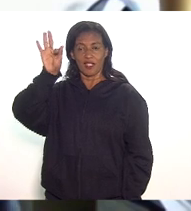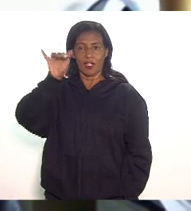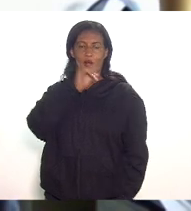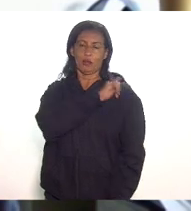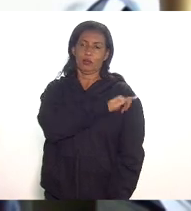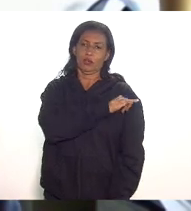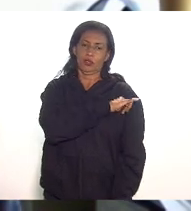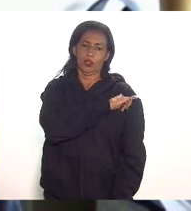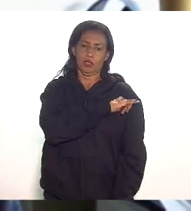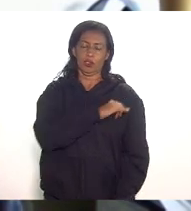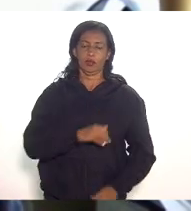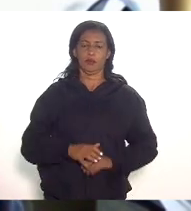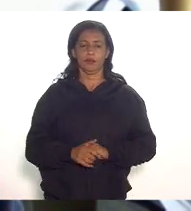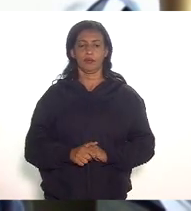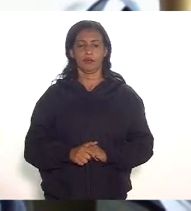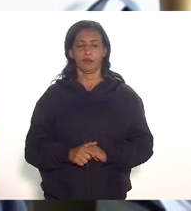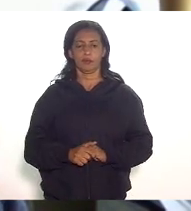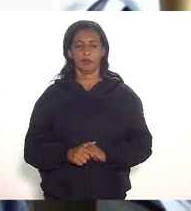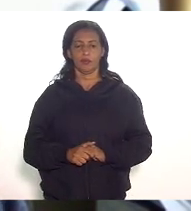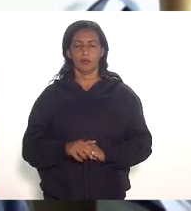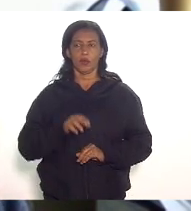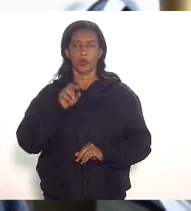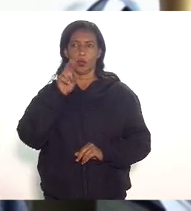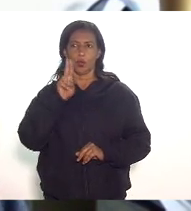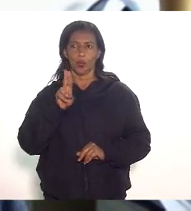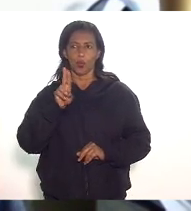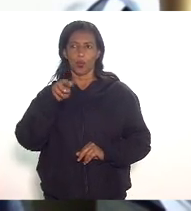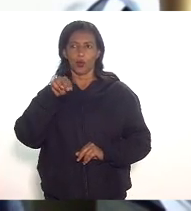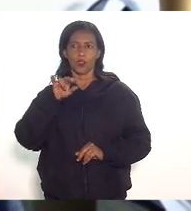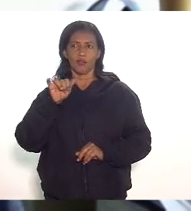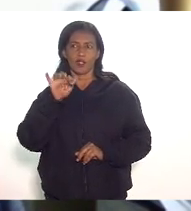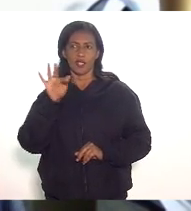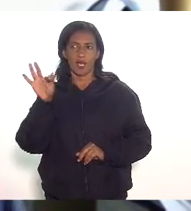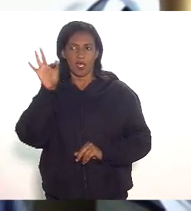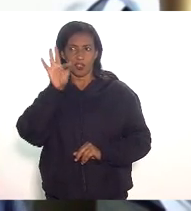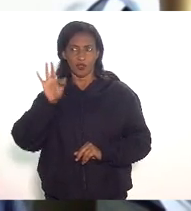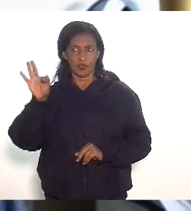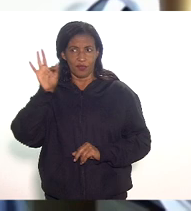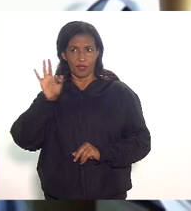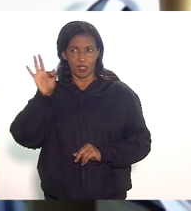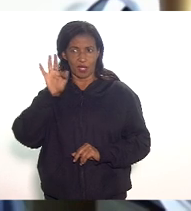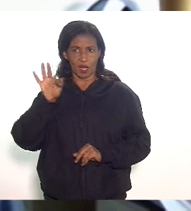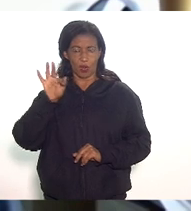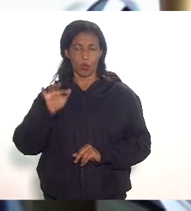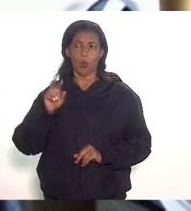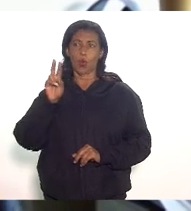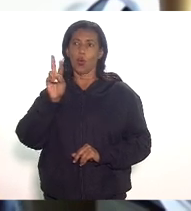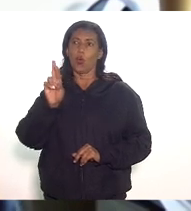com a Universidade Rural do Rio de Janeiro